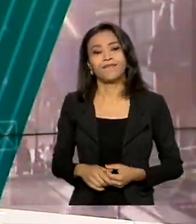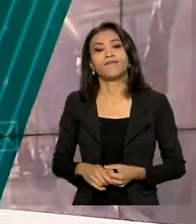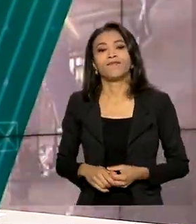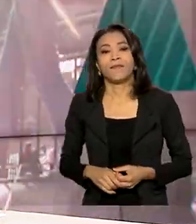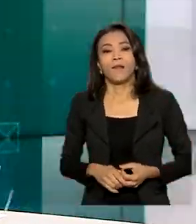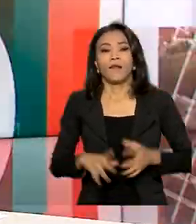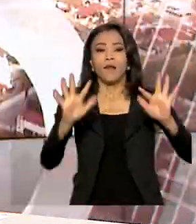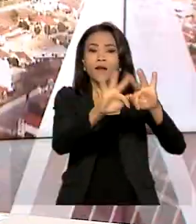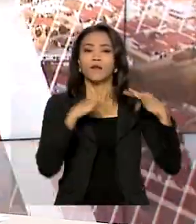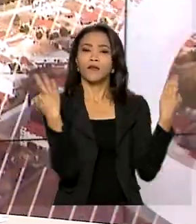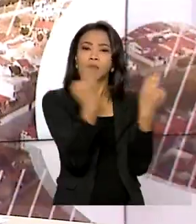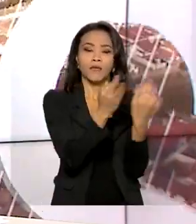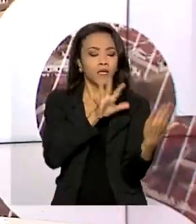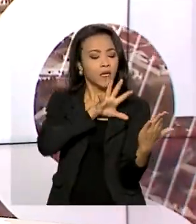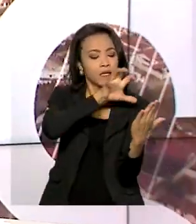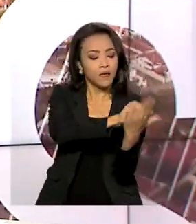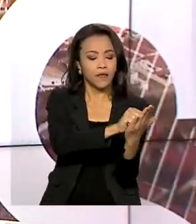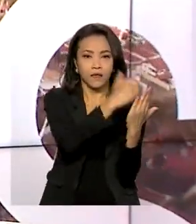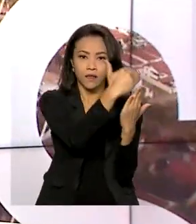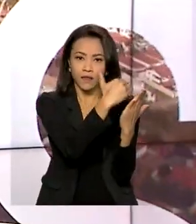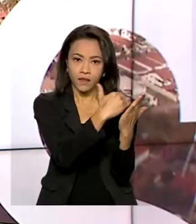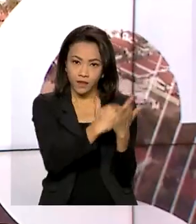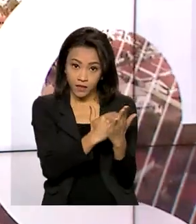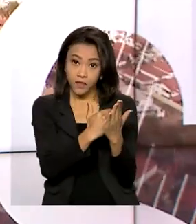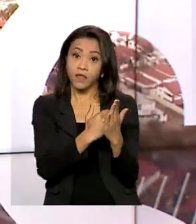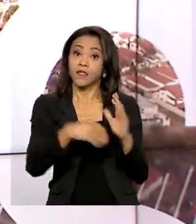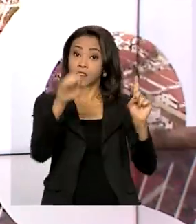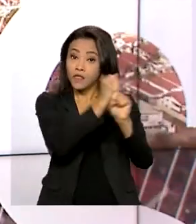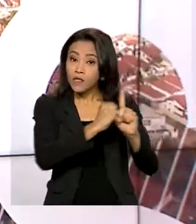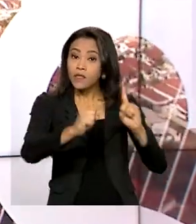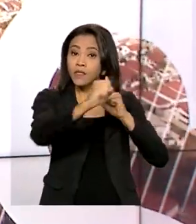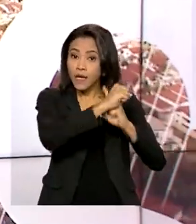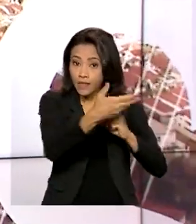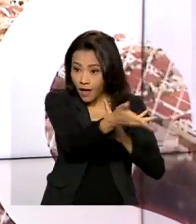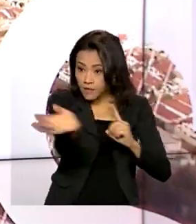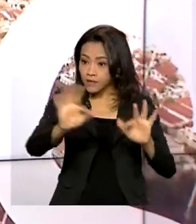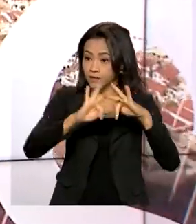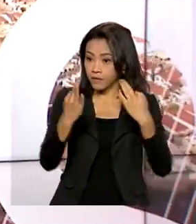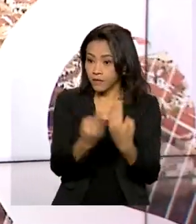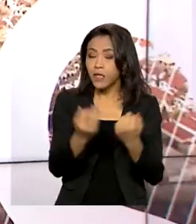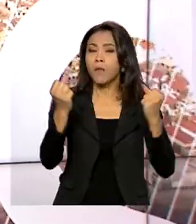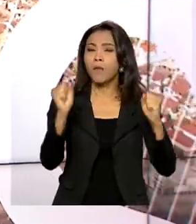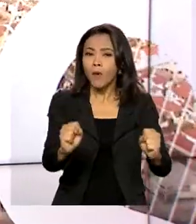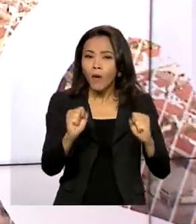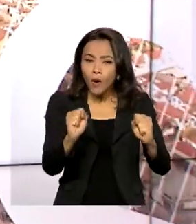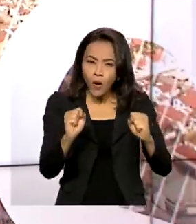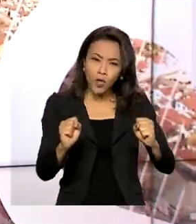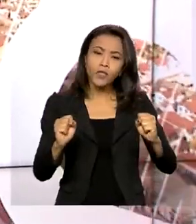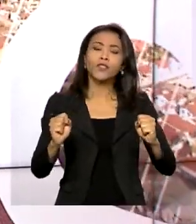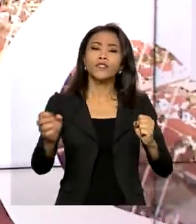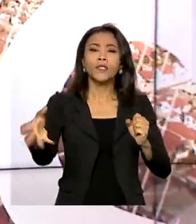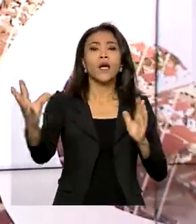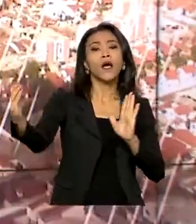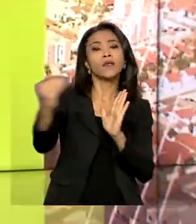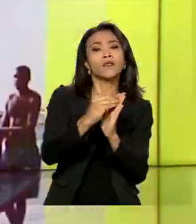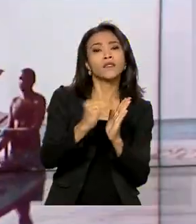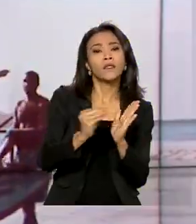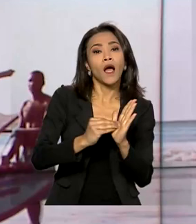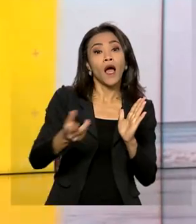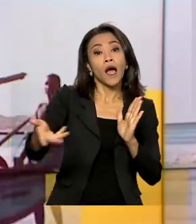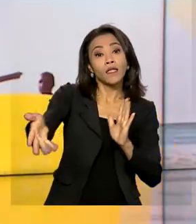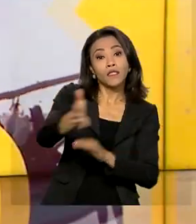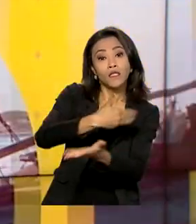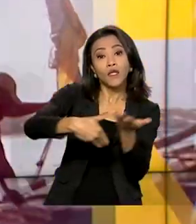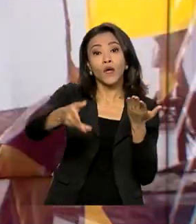Famílias do Cadastro Único de Programas Sociais já podem agendar a troca do kit de TV parabólica pelo